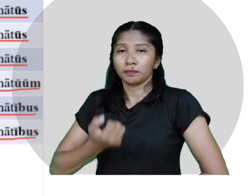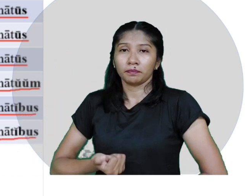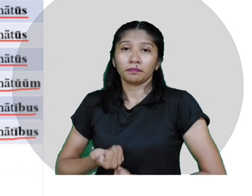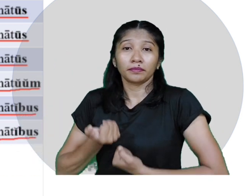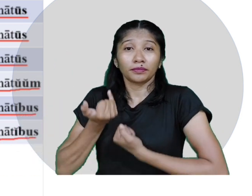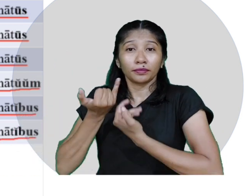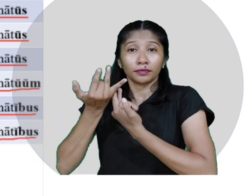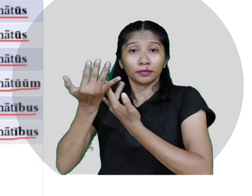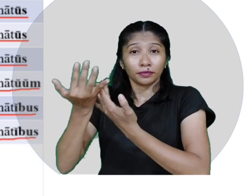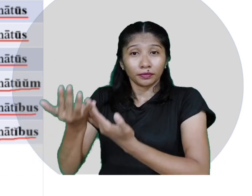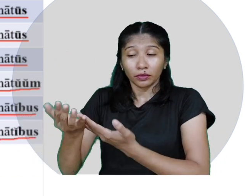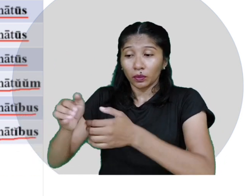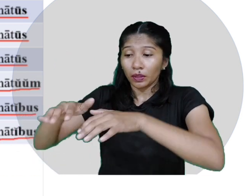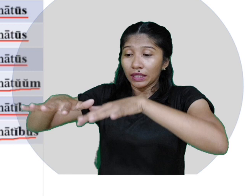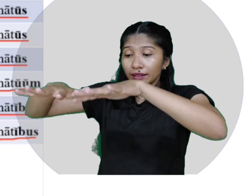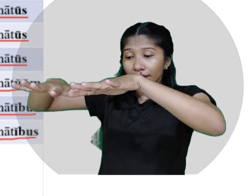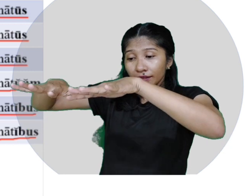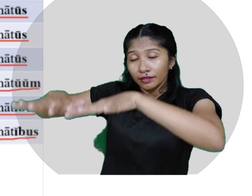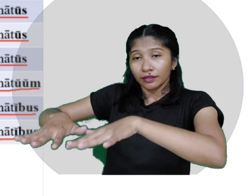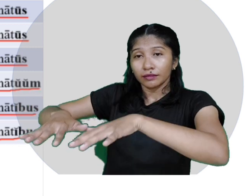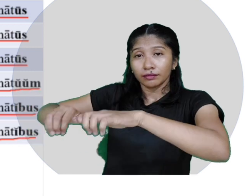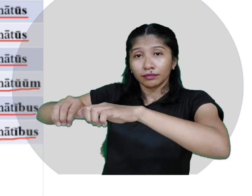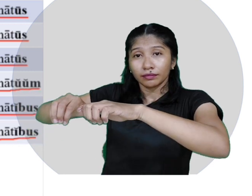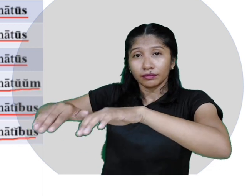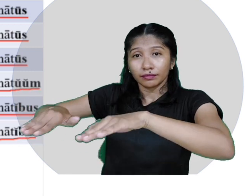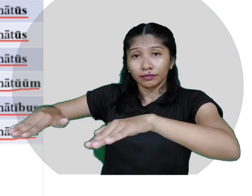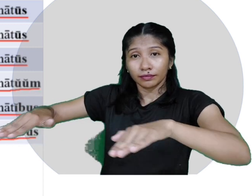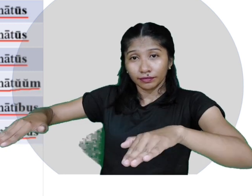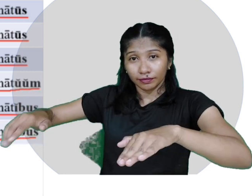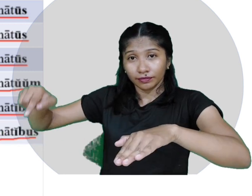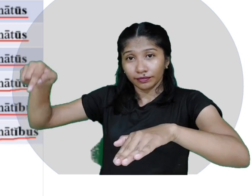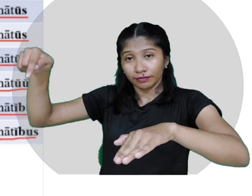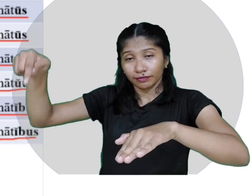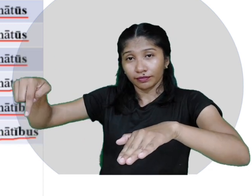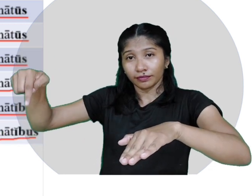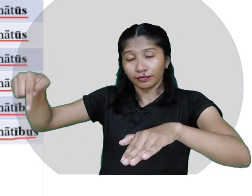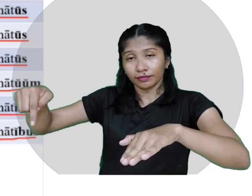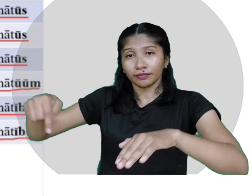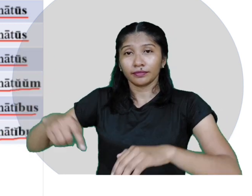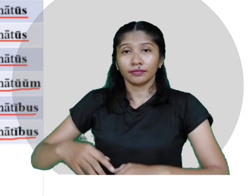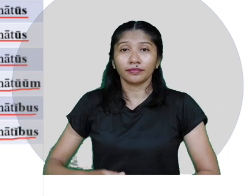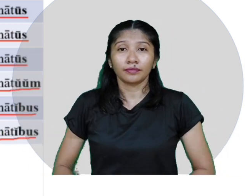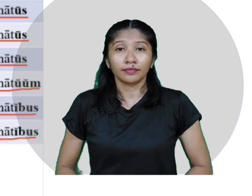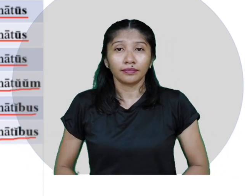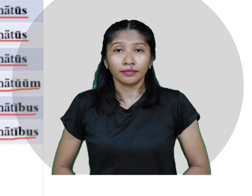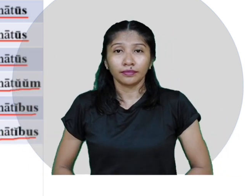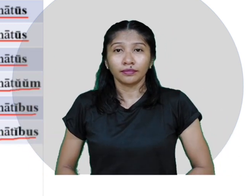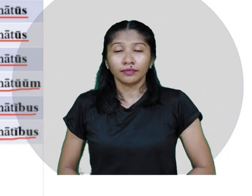sunt. Os poetas estão nos senados.